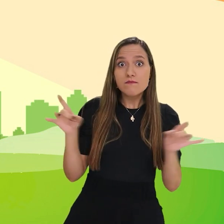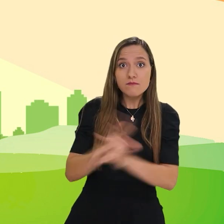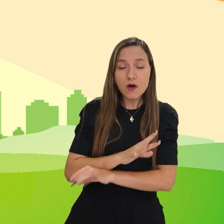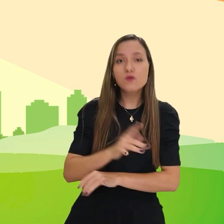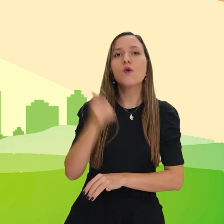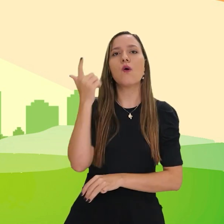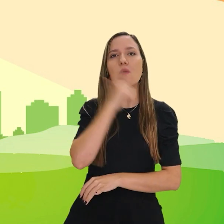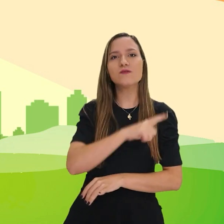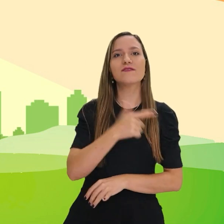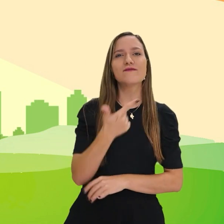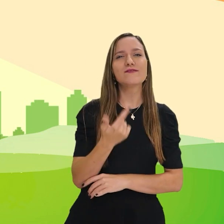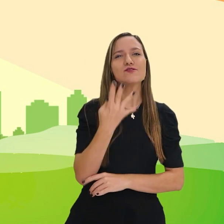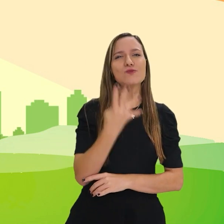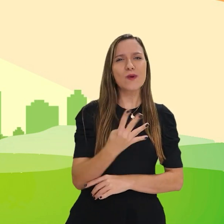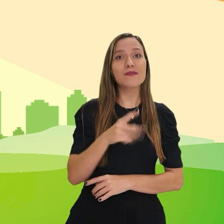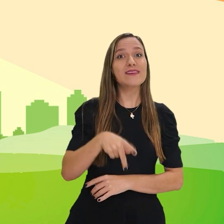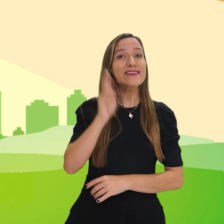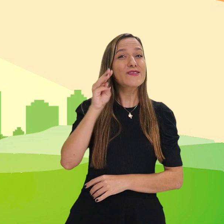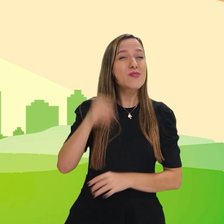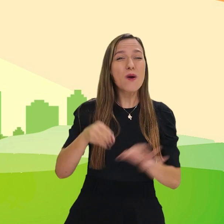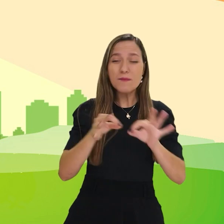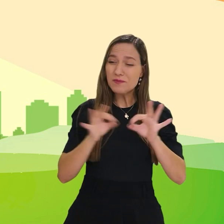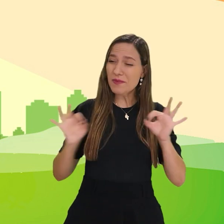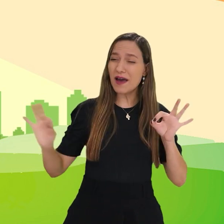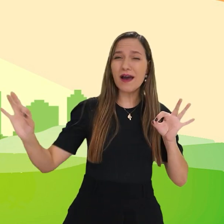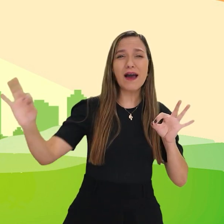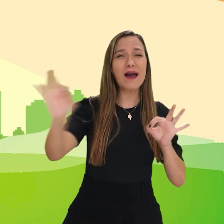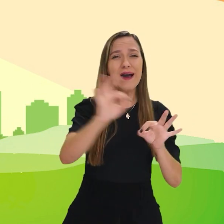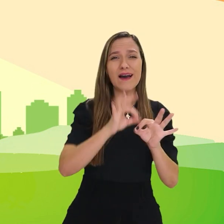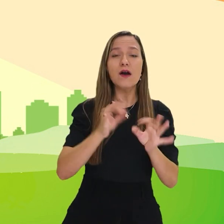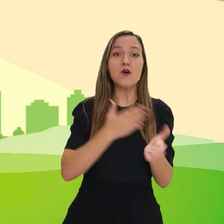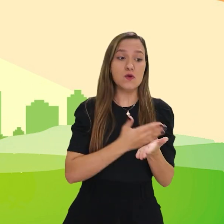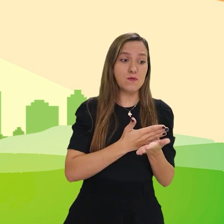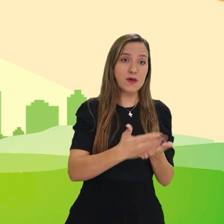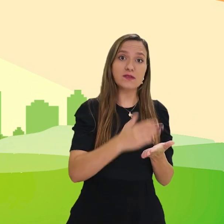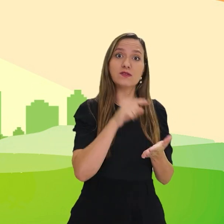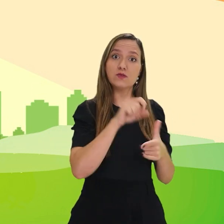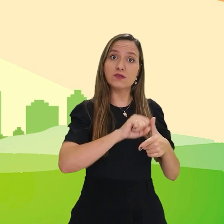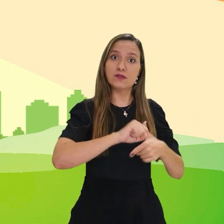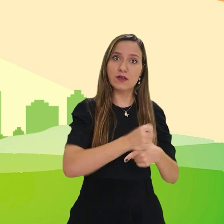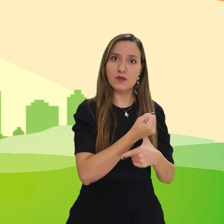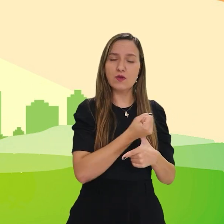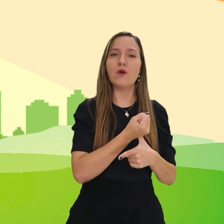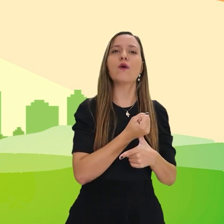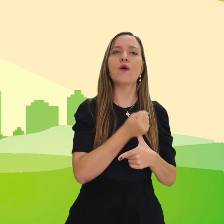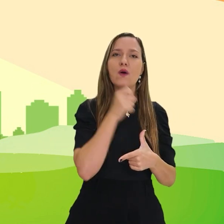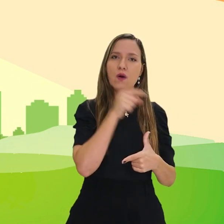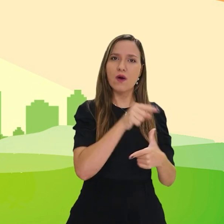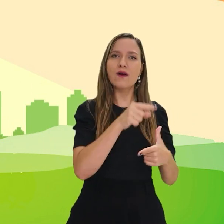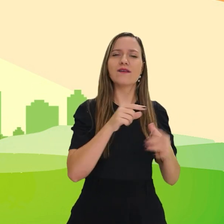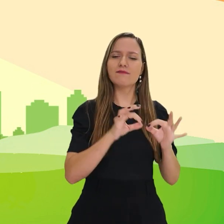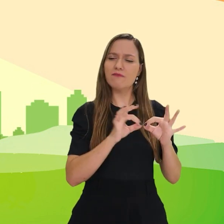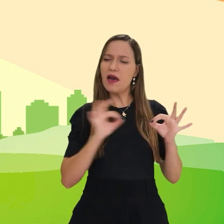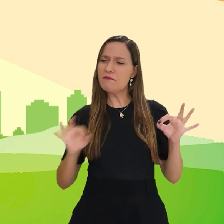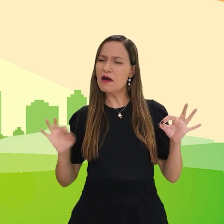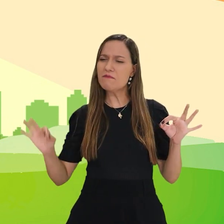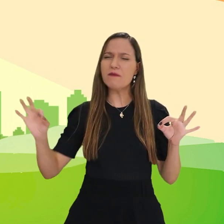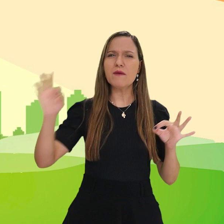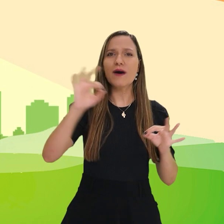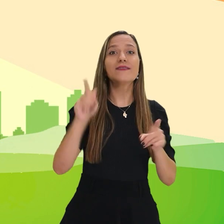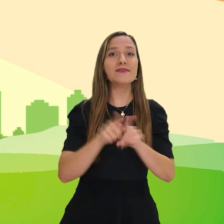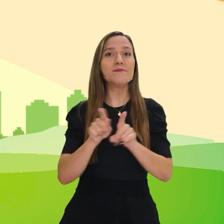estiver pronto, terá 24 quilômetros de extensão, começando no setor Faisalville e ainda até Aurias Magalhães,